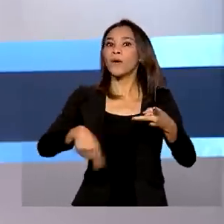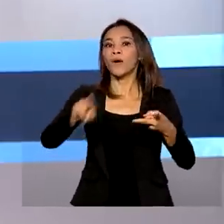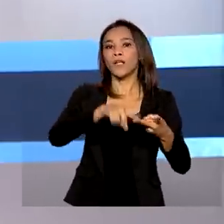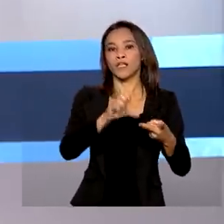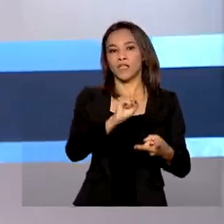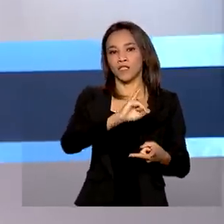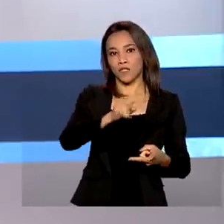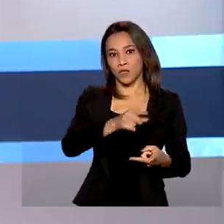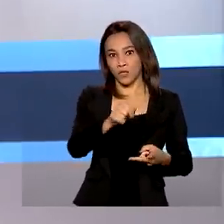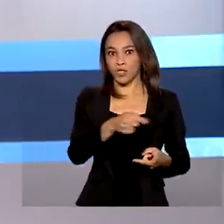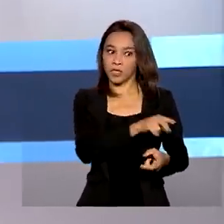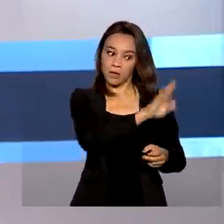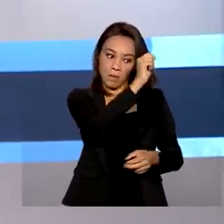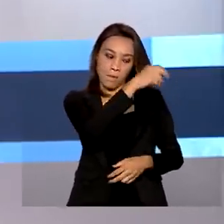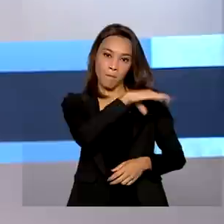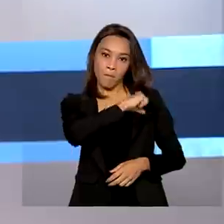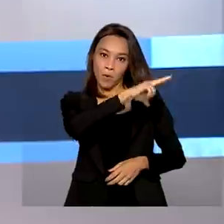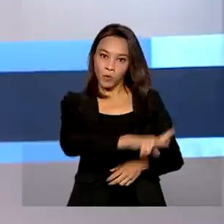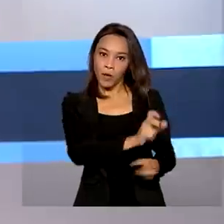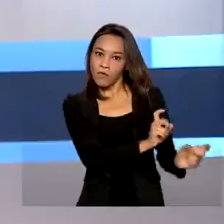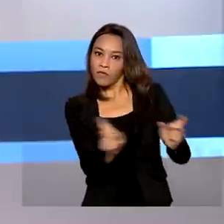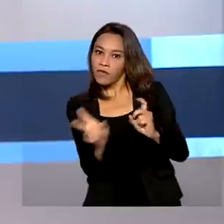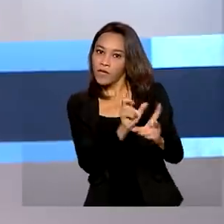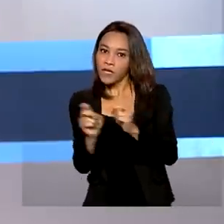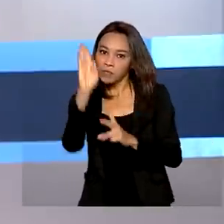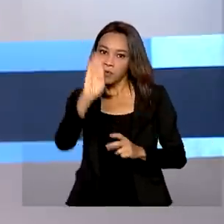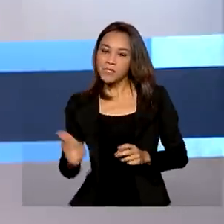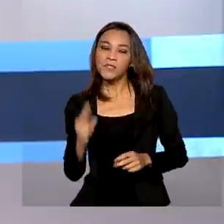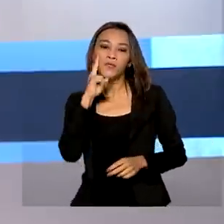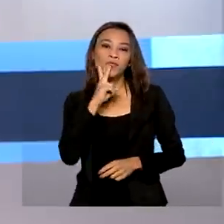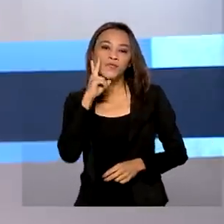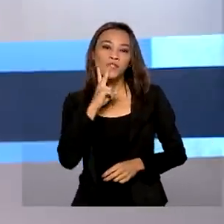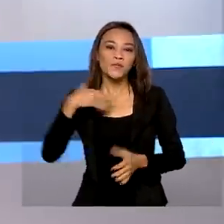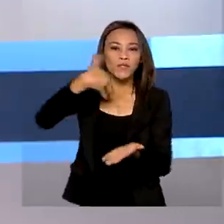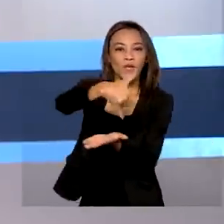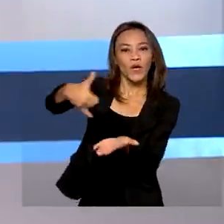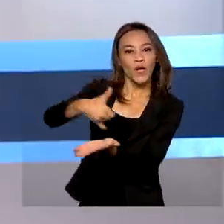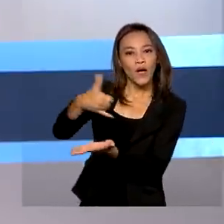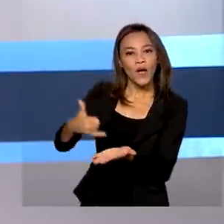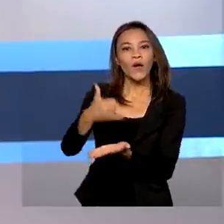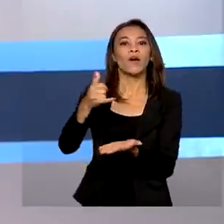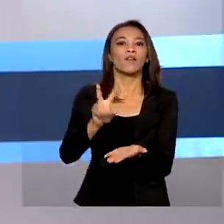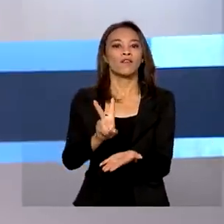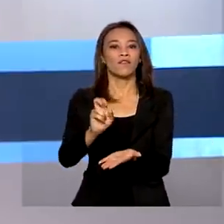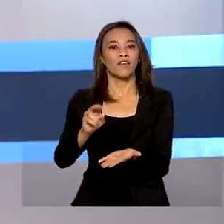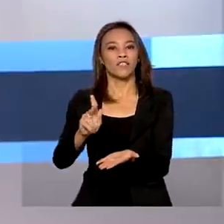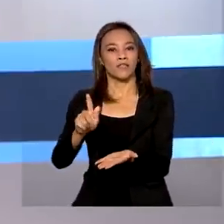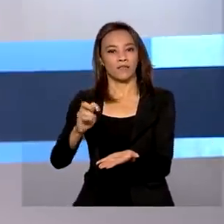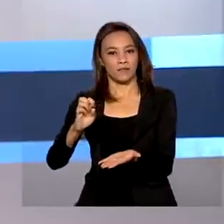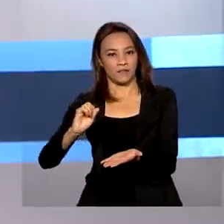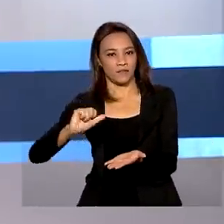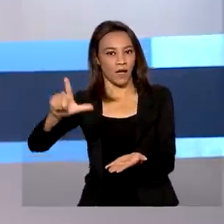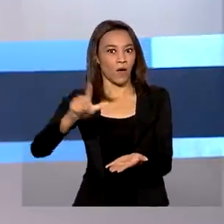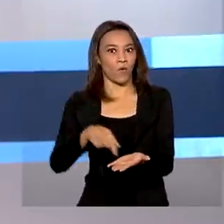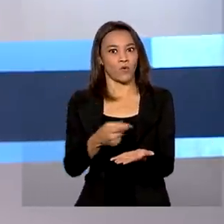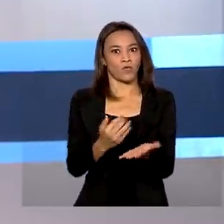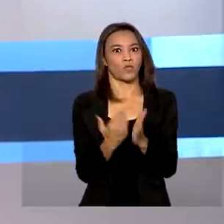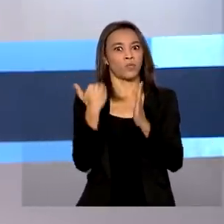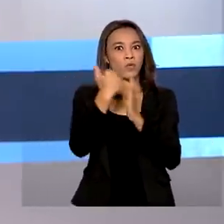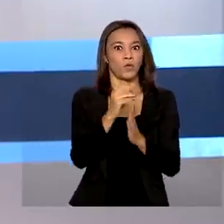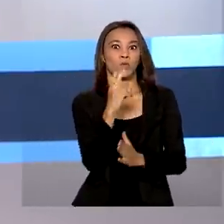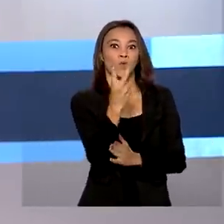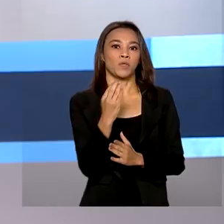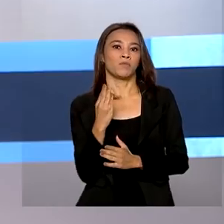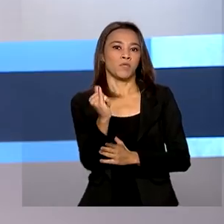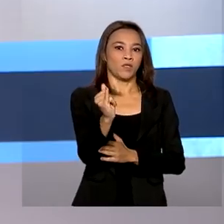vende para o mercado brasileiro principalmente vinhos e óleos vegetais. Em 2020, esse comércio superou 2 bilhões de